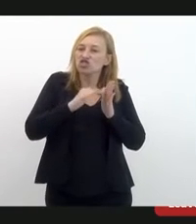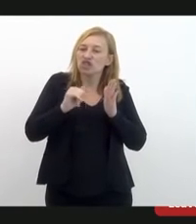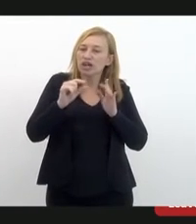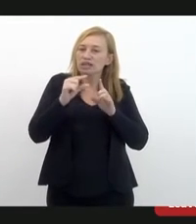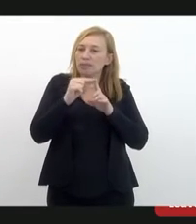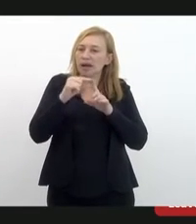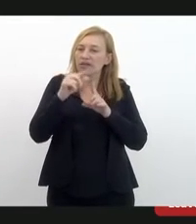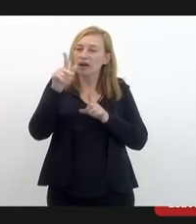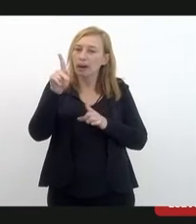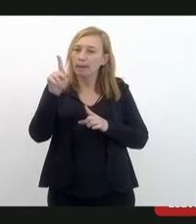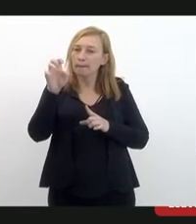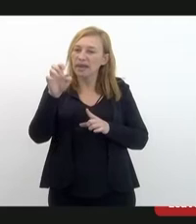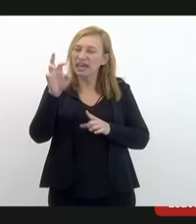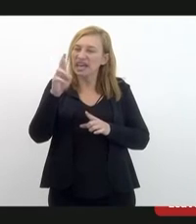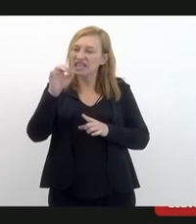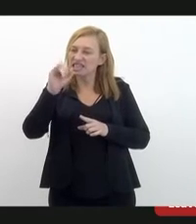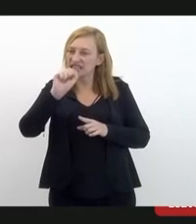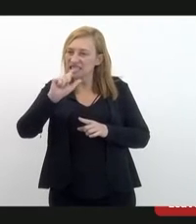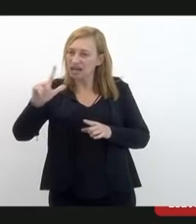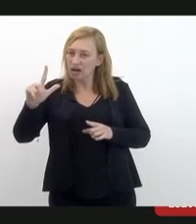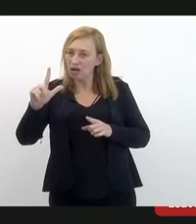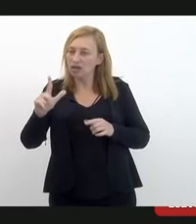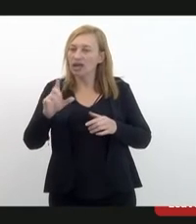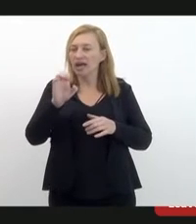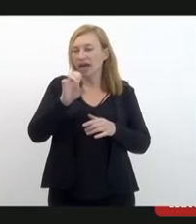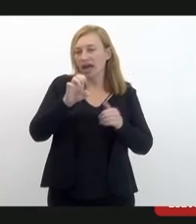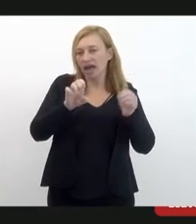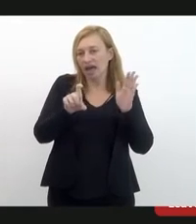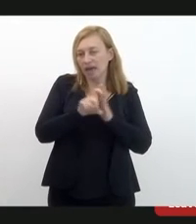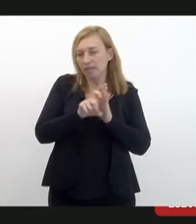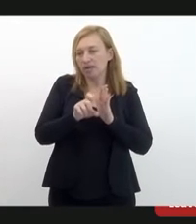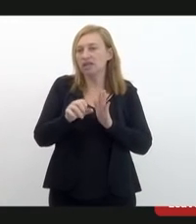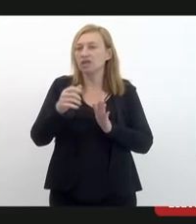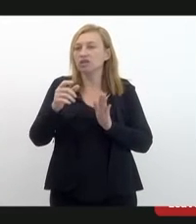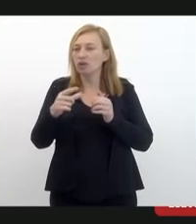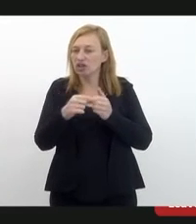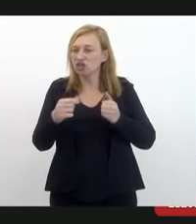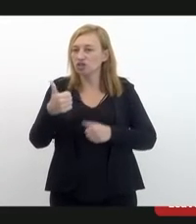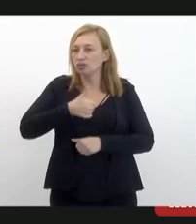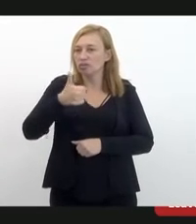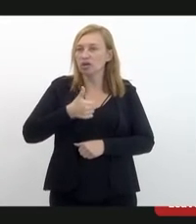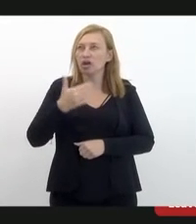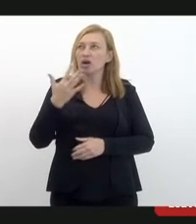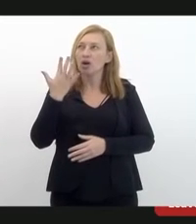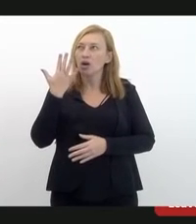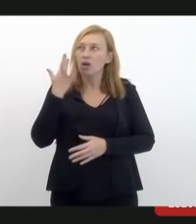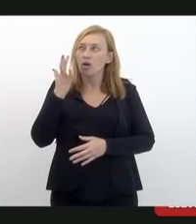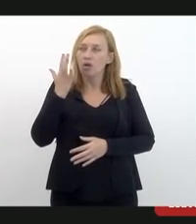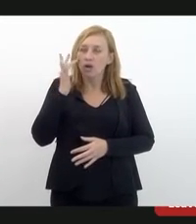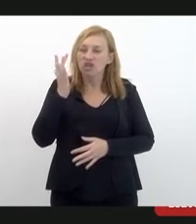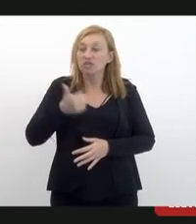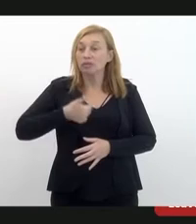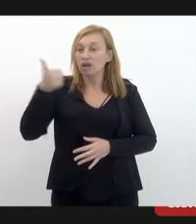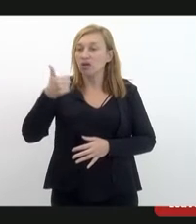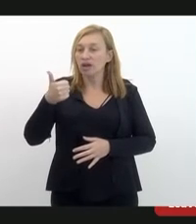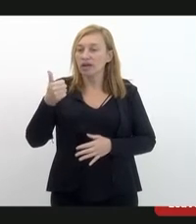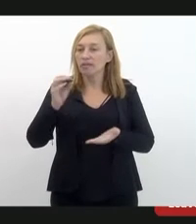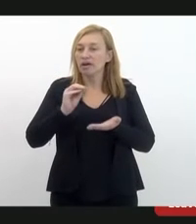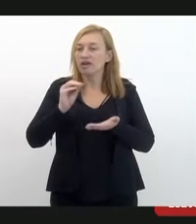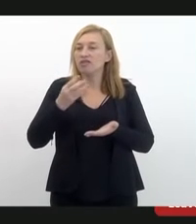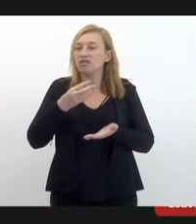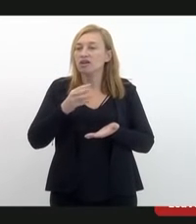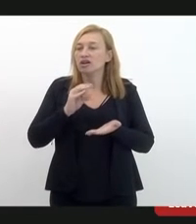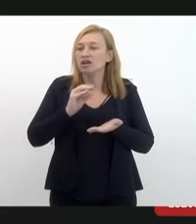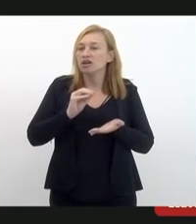pericial da emenda e do artigo primeiro ou entendo que não daria brecha para interpretações que não é